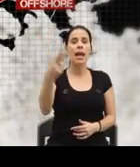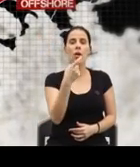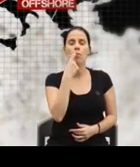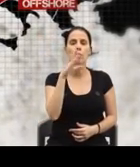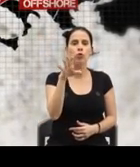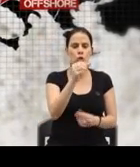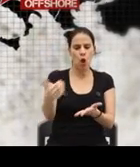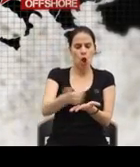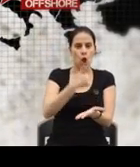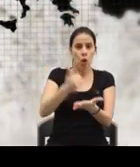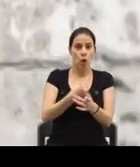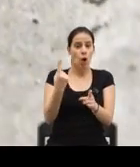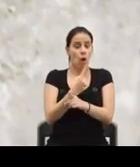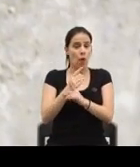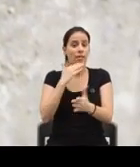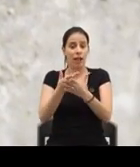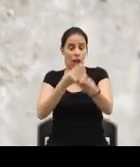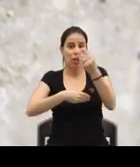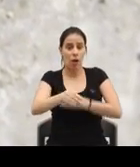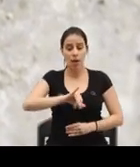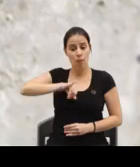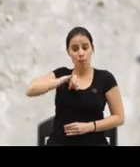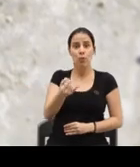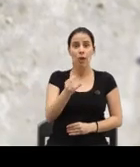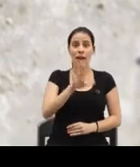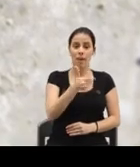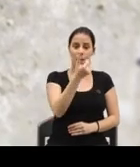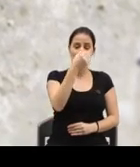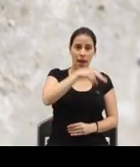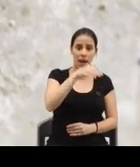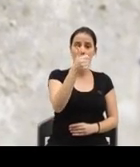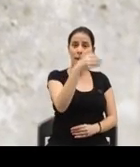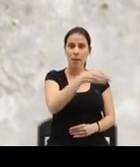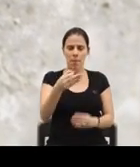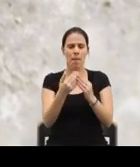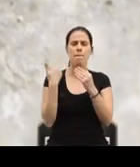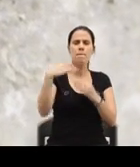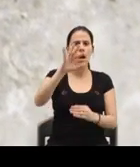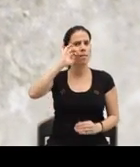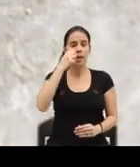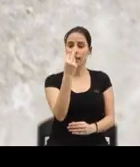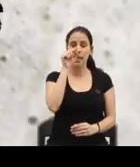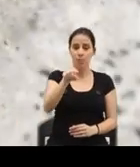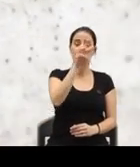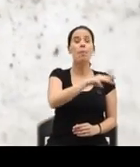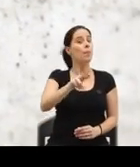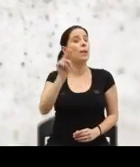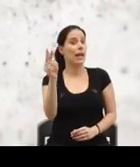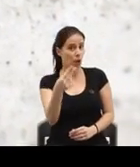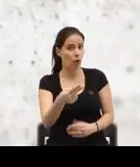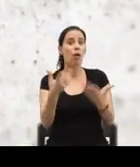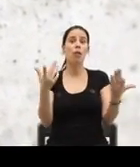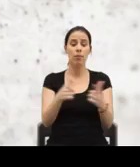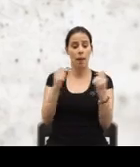juros, lucros e dividendos. Os buracos do BPN e do PPP já custaram mais de 3 mil milhões de euros.